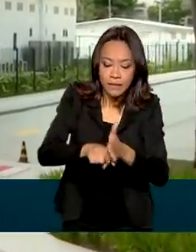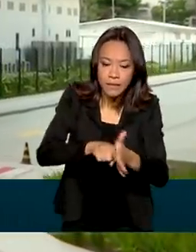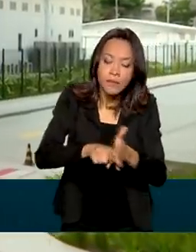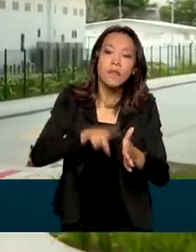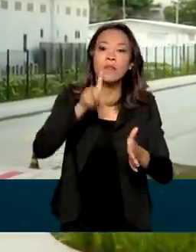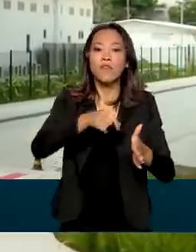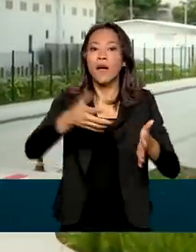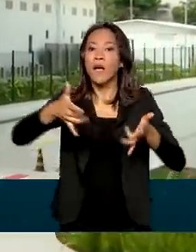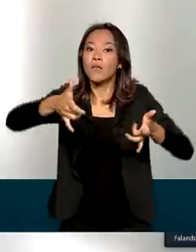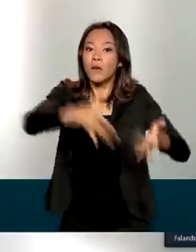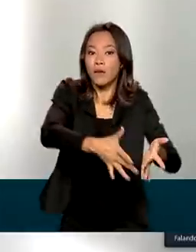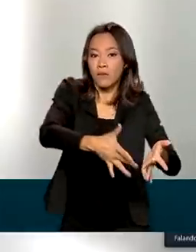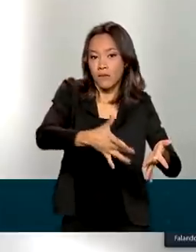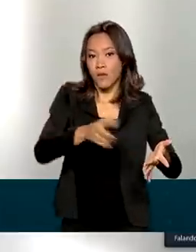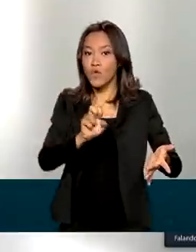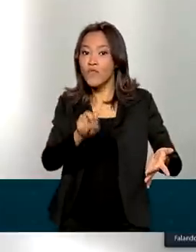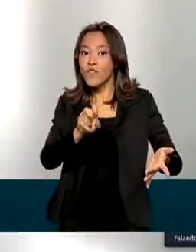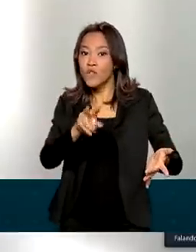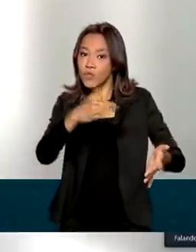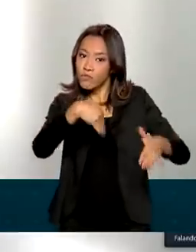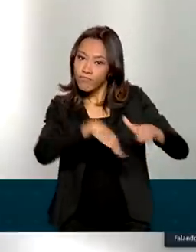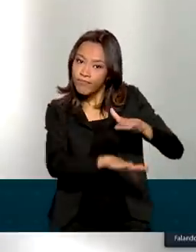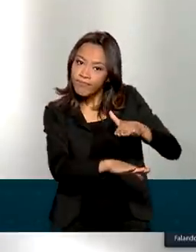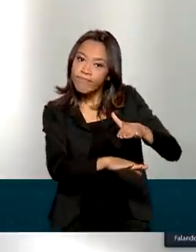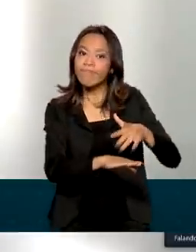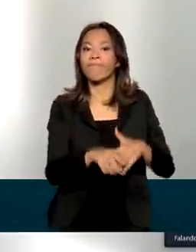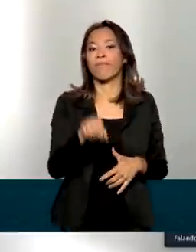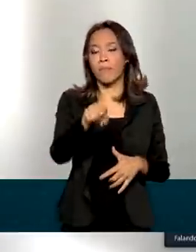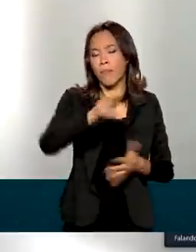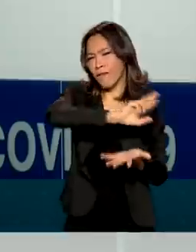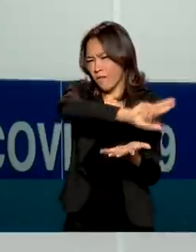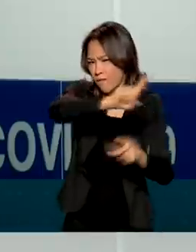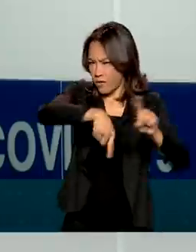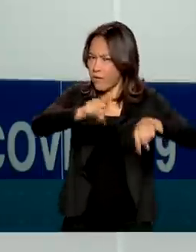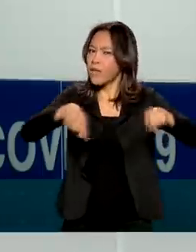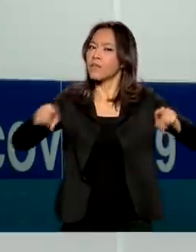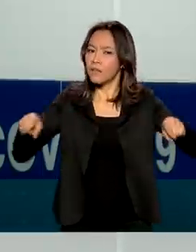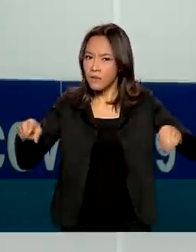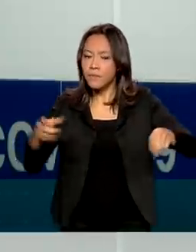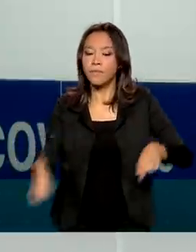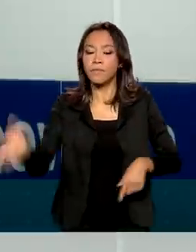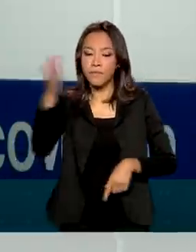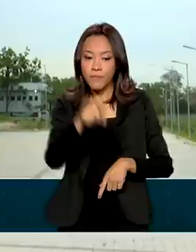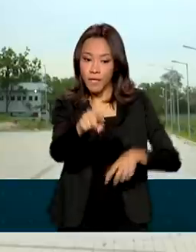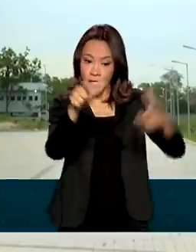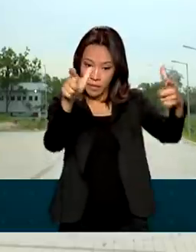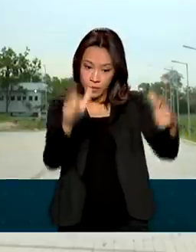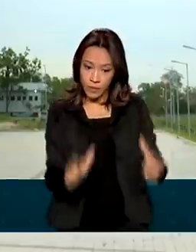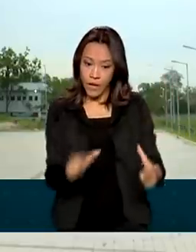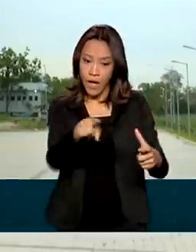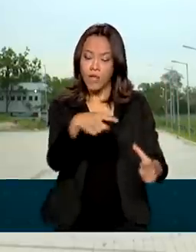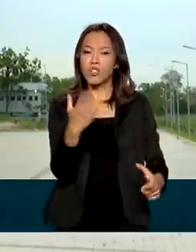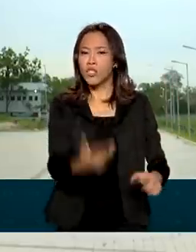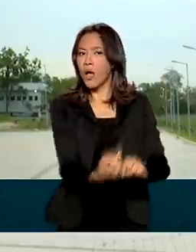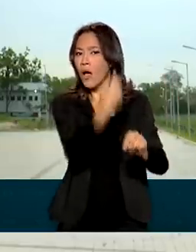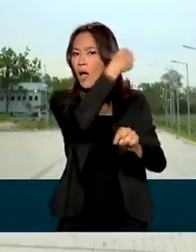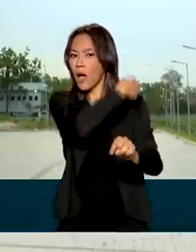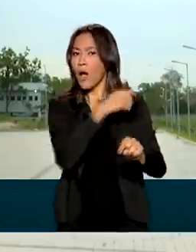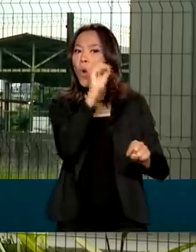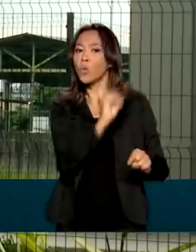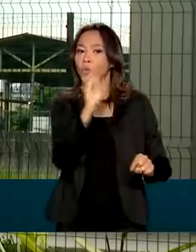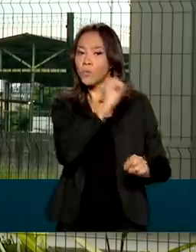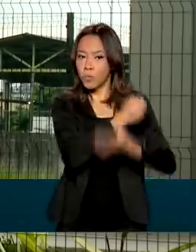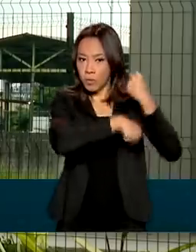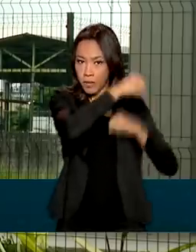o vírus isolado, nas suas diferentes formas, nas suas diferentes variantes. A obra do biobanco começou em outubro do ano